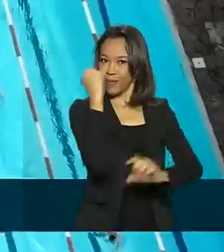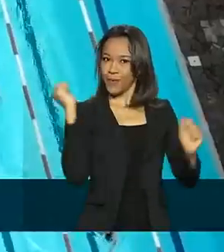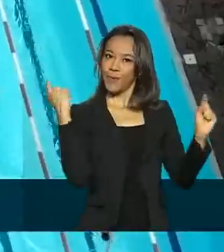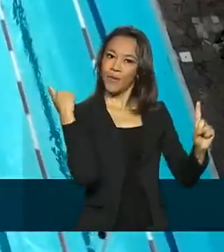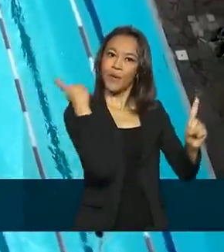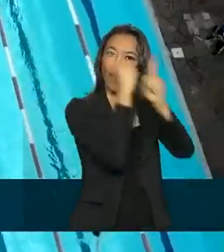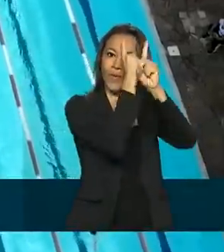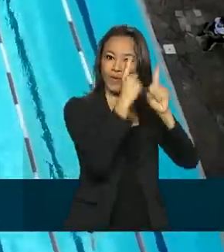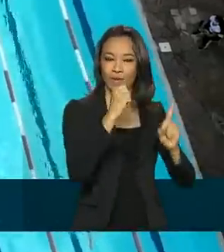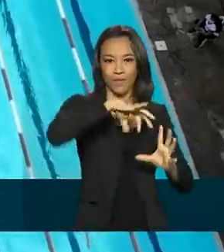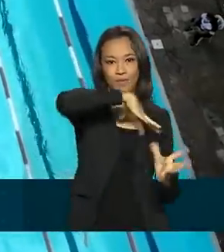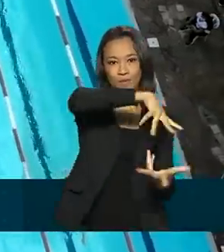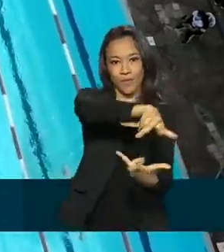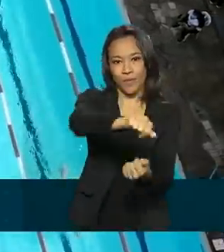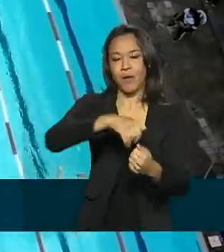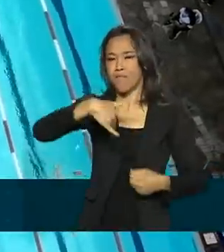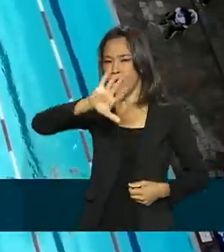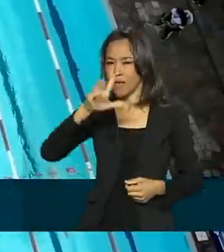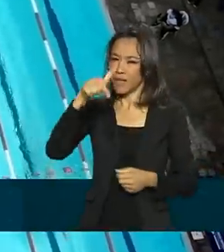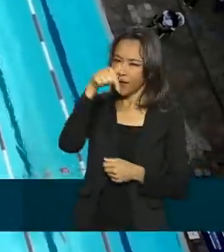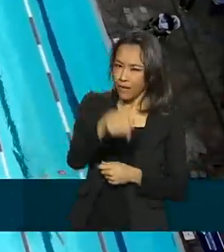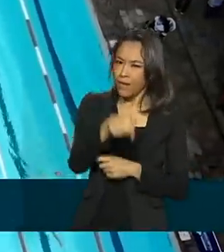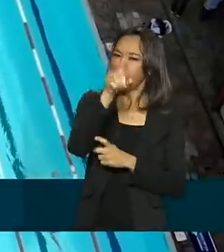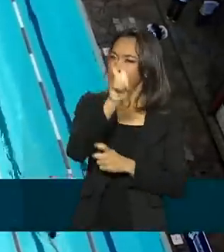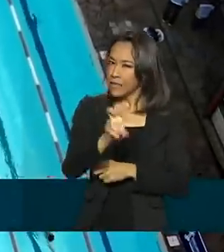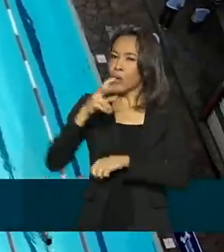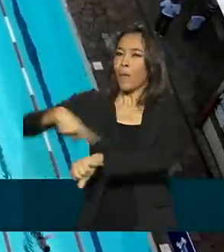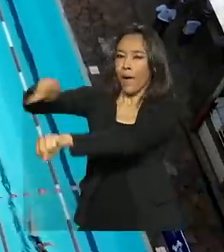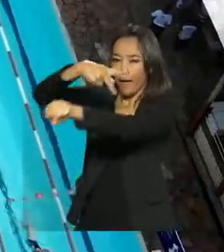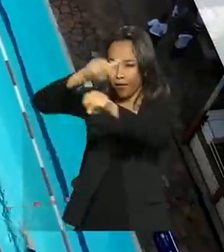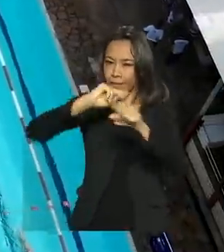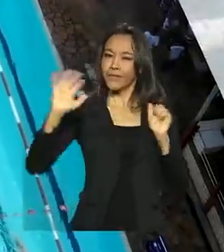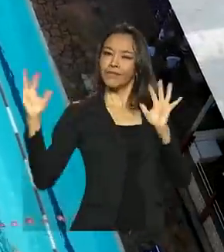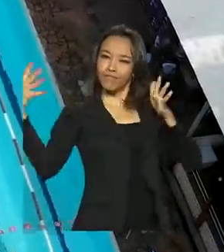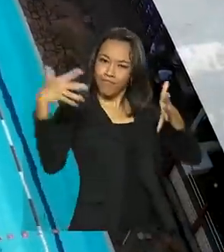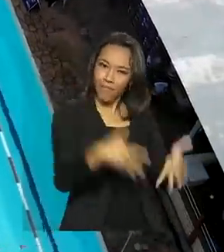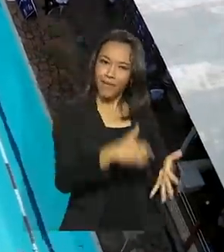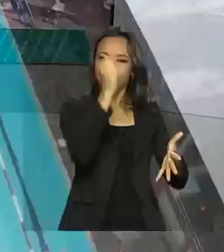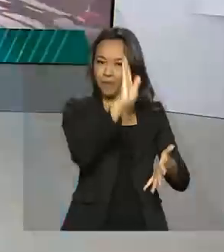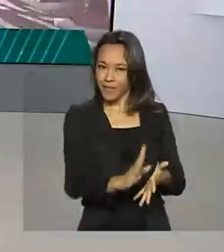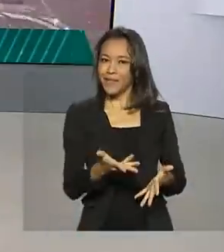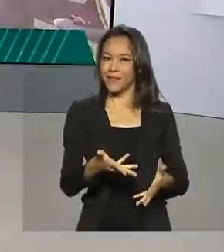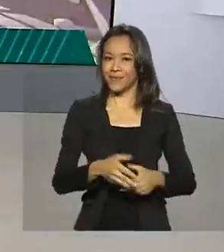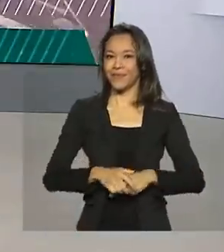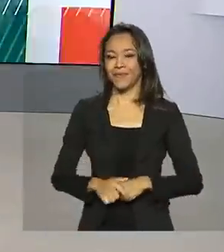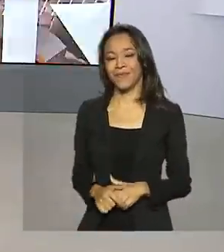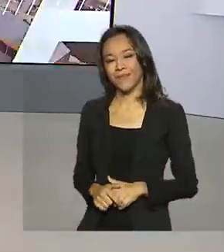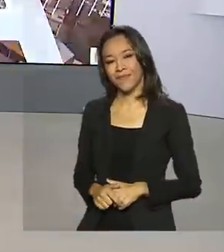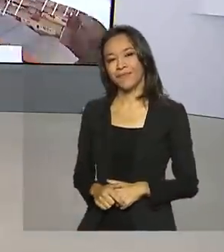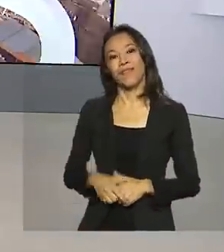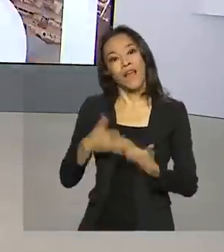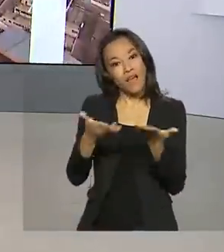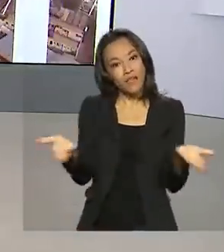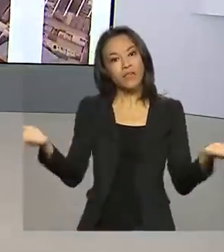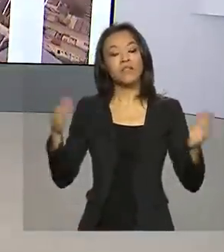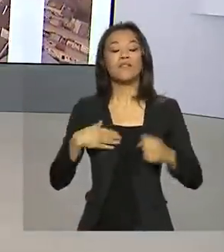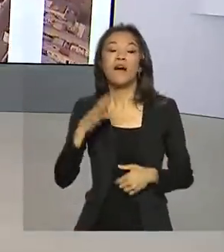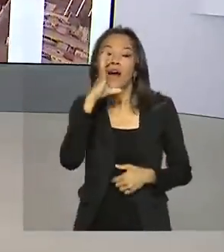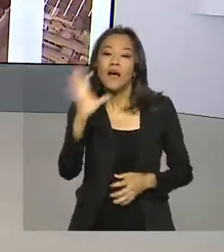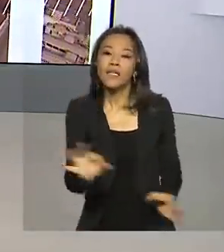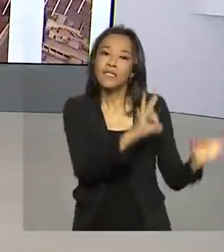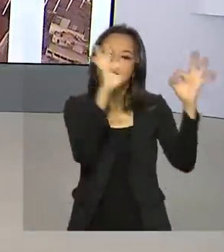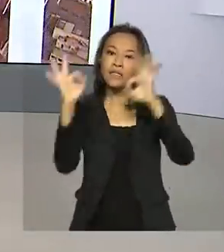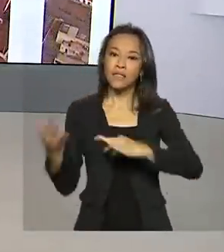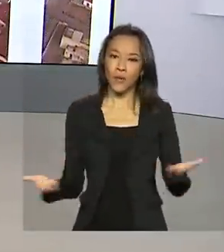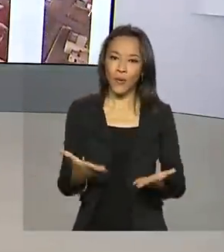Mais de 75 países já confirmaram participação. É isso. Para rever as reportagens